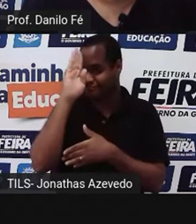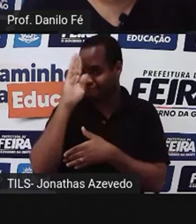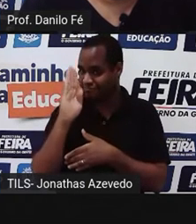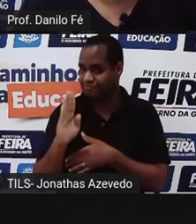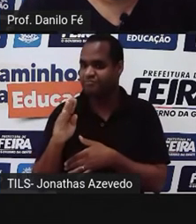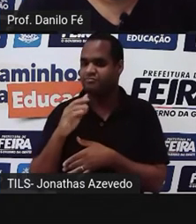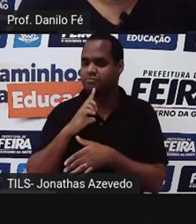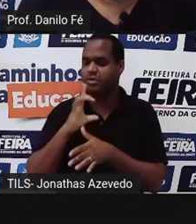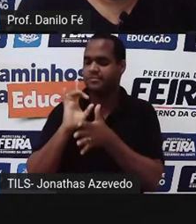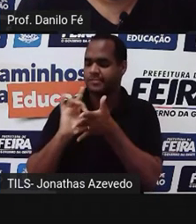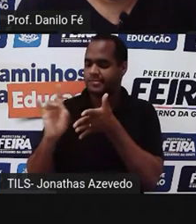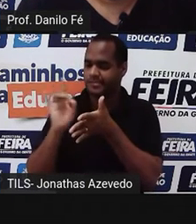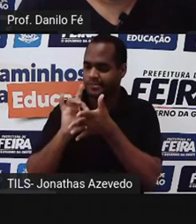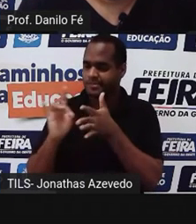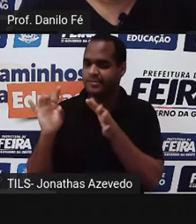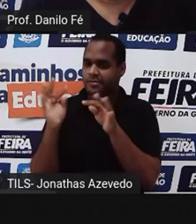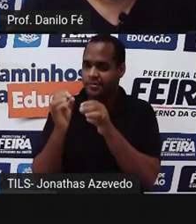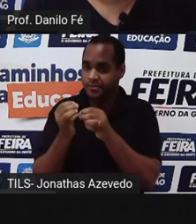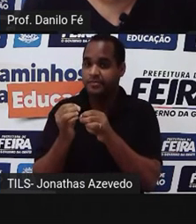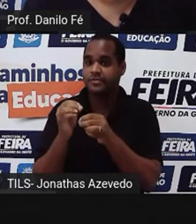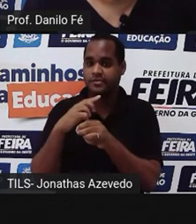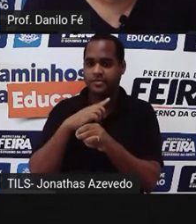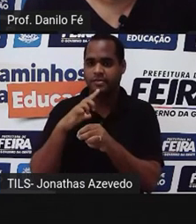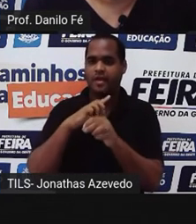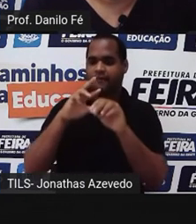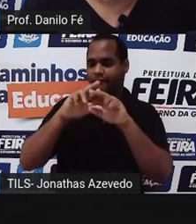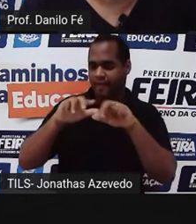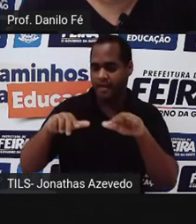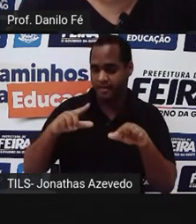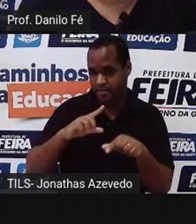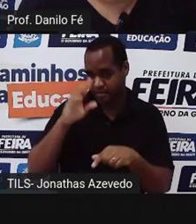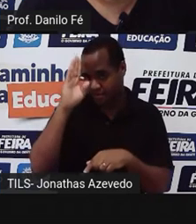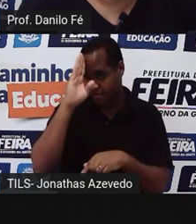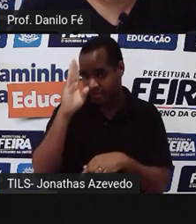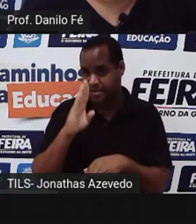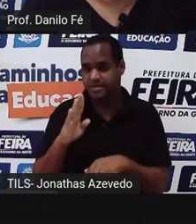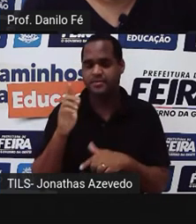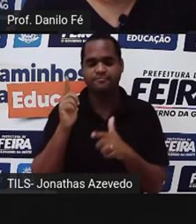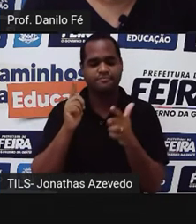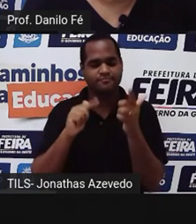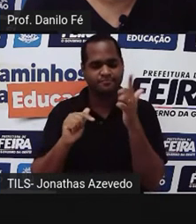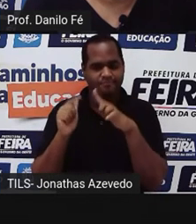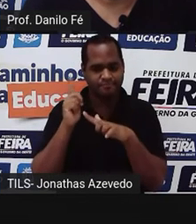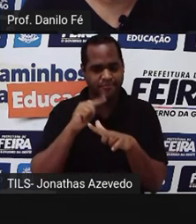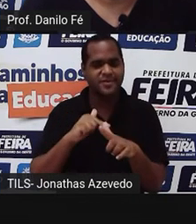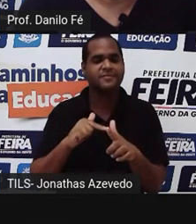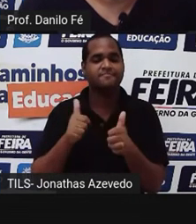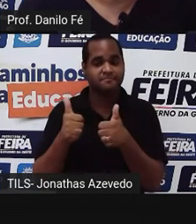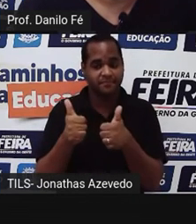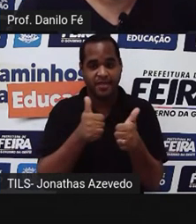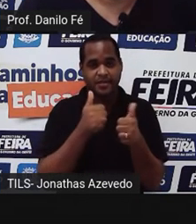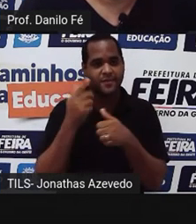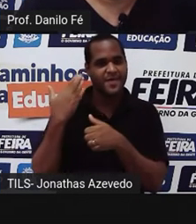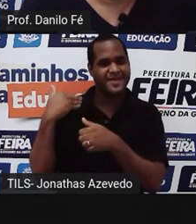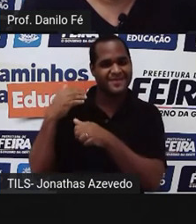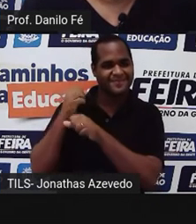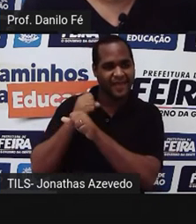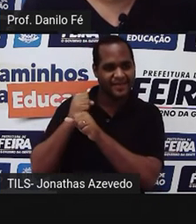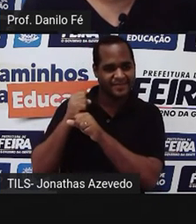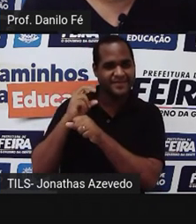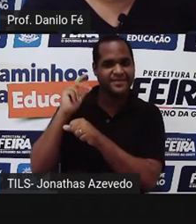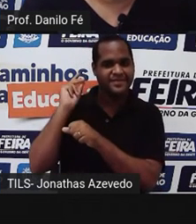revogam tudo que o Brasil tinha conquistado nos últimos anos.